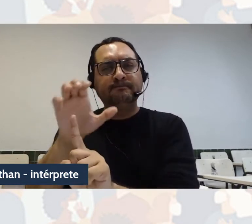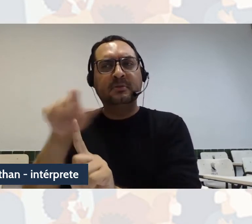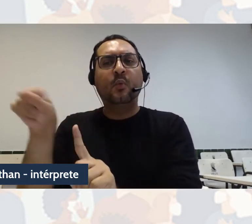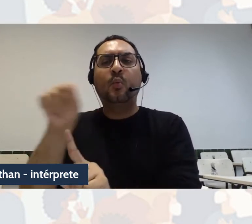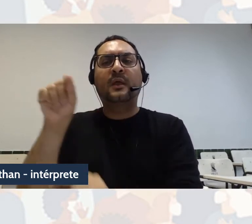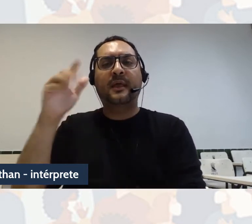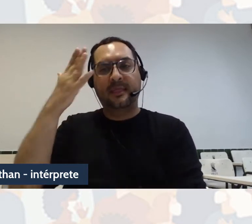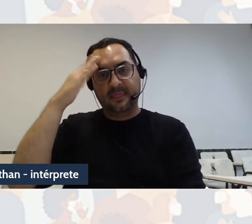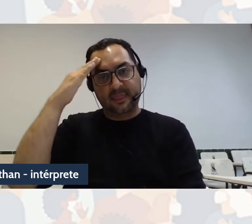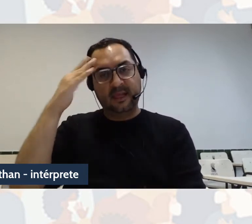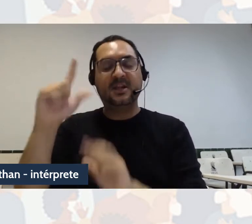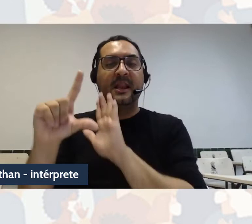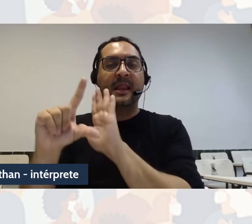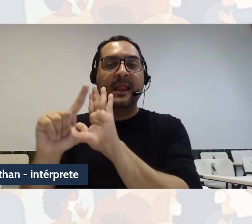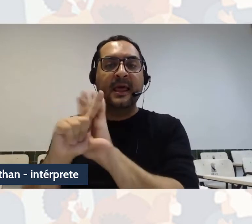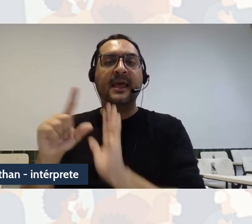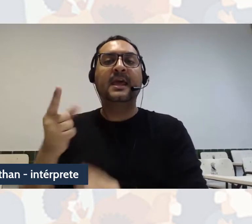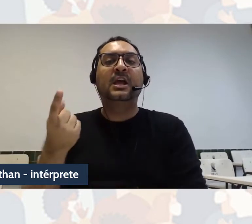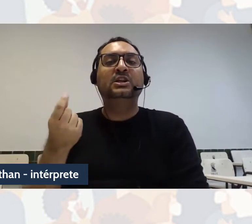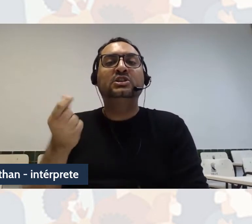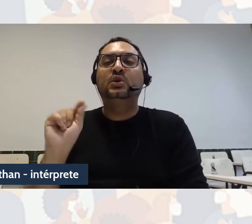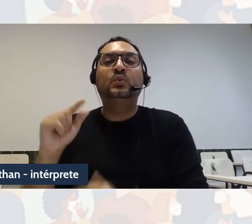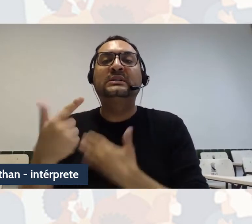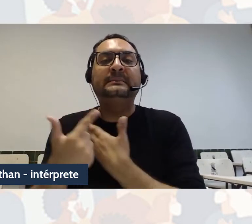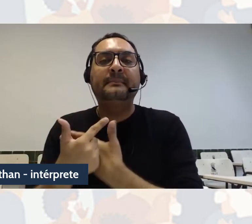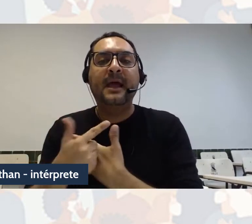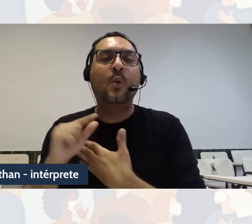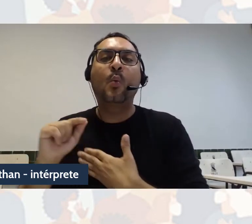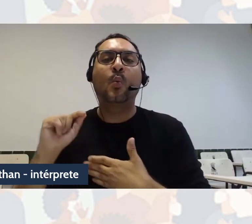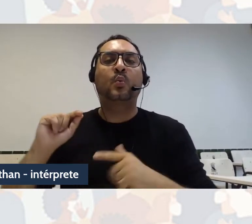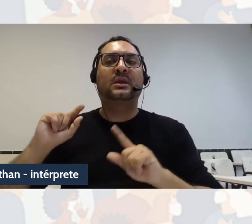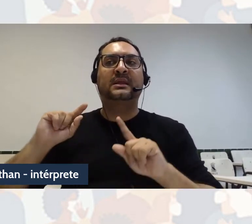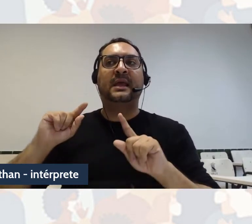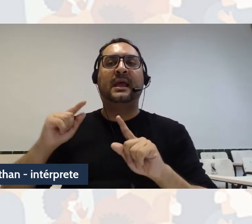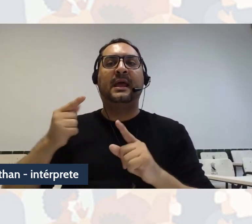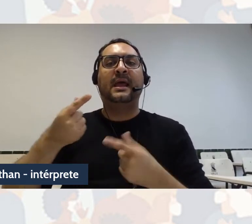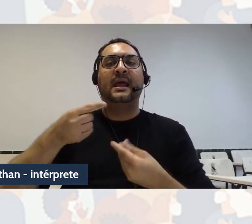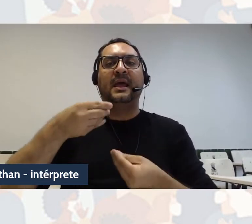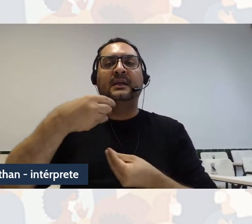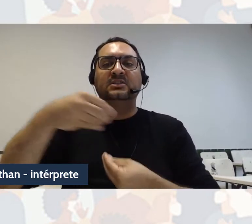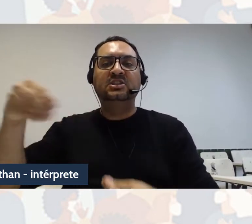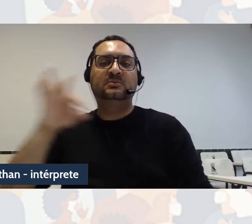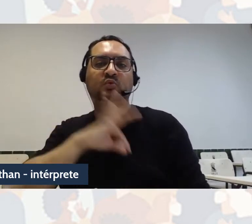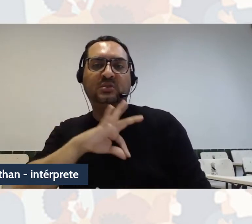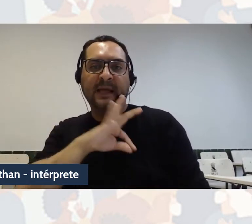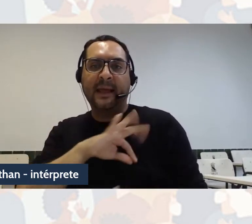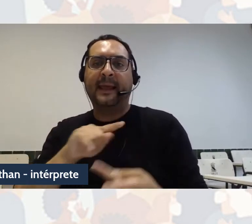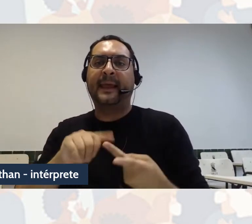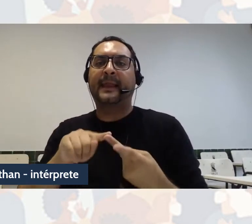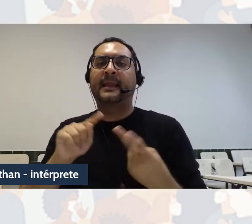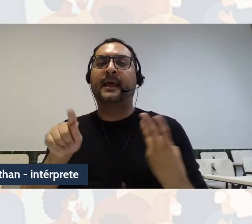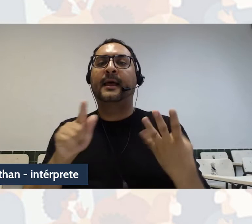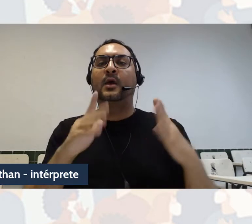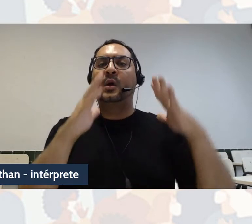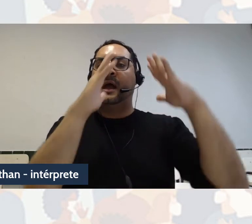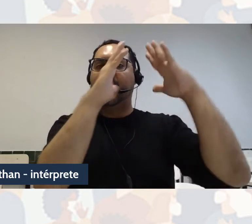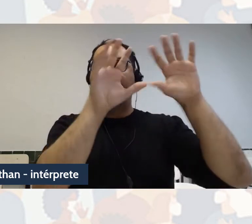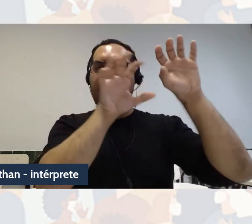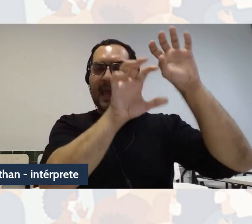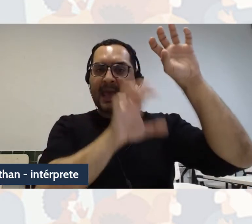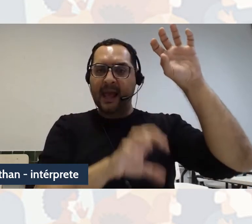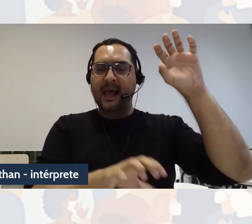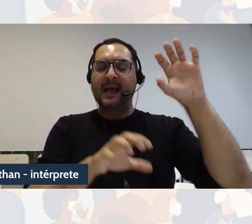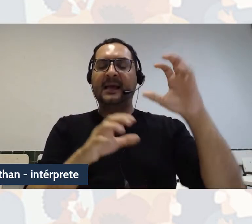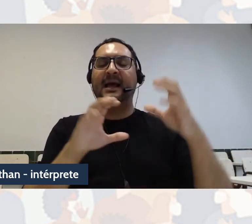direito, do papel do dinheiro, da distribuição de renda, do estabelecimento de classes, da forma de construir ou transmitir